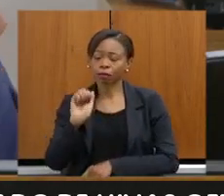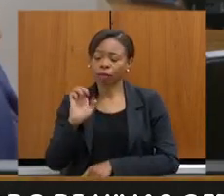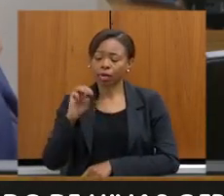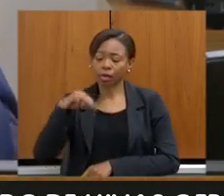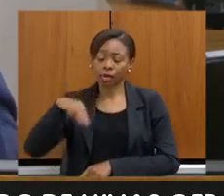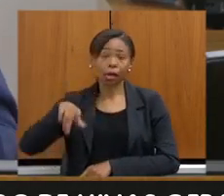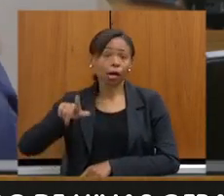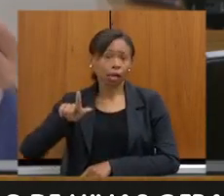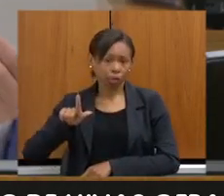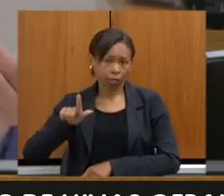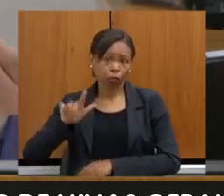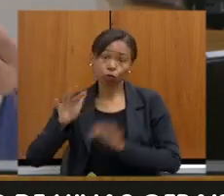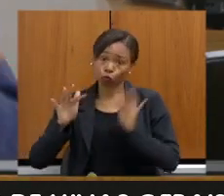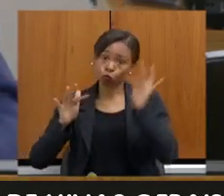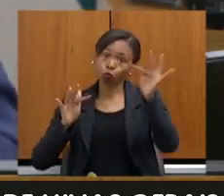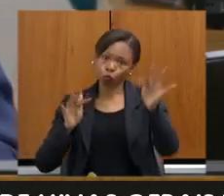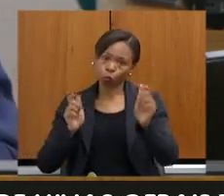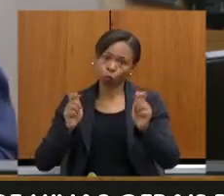nesse quadro no futuro,